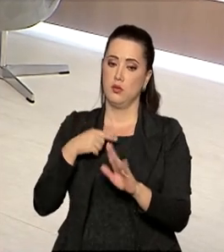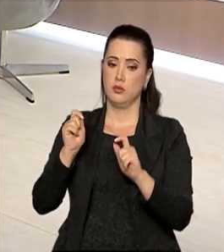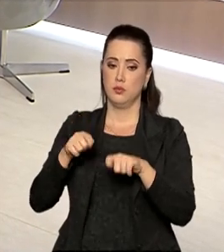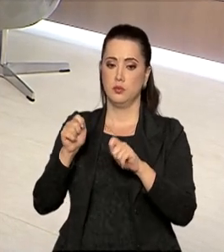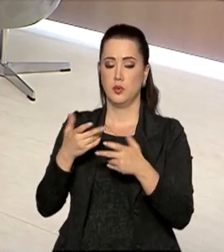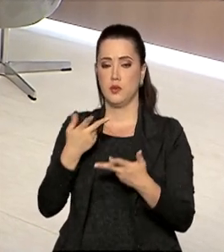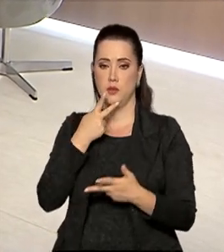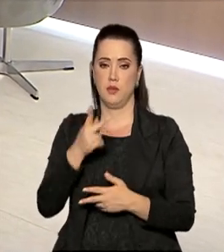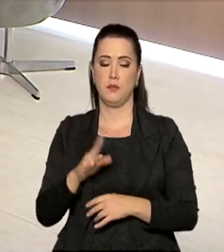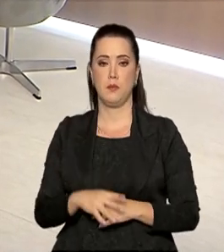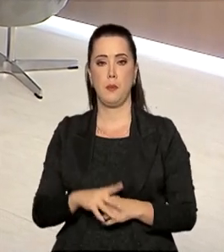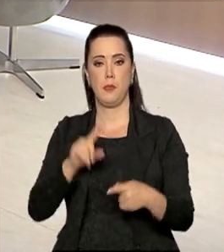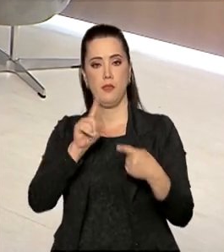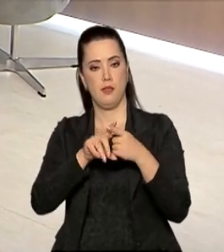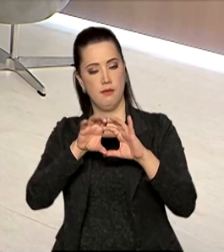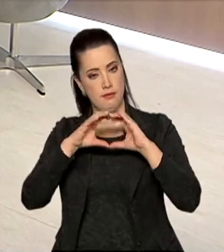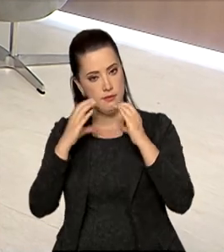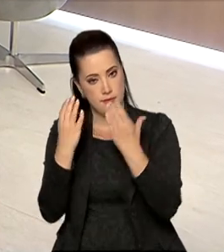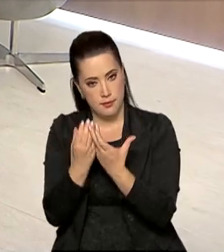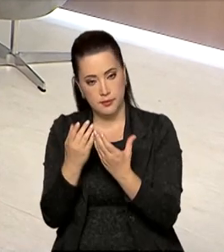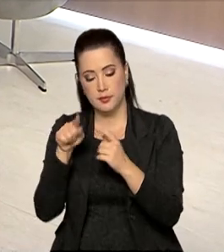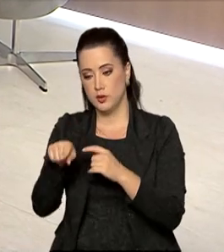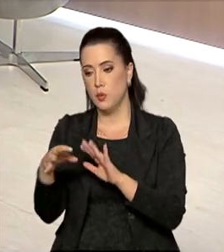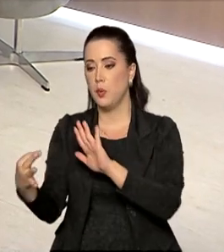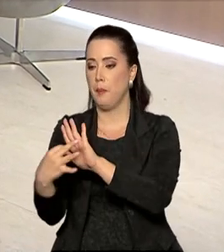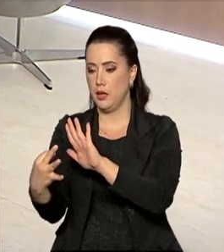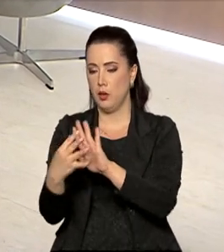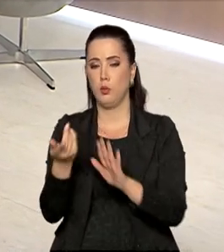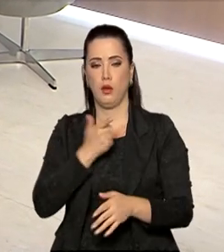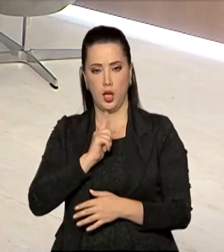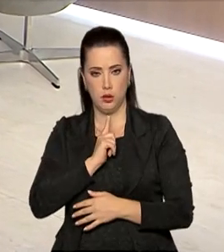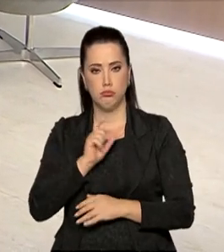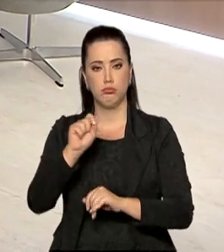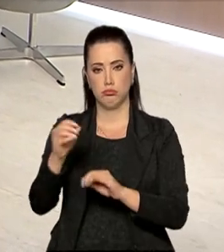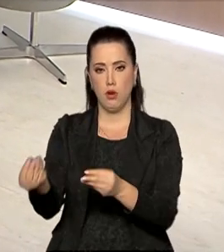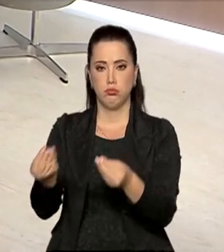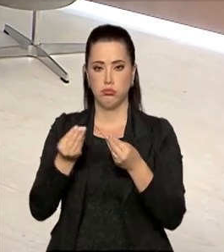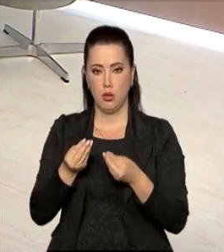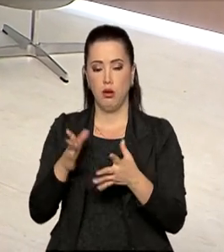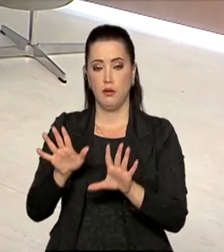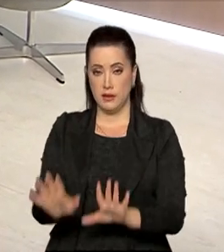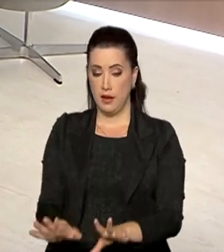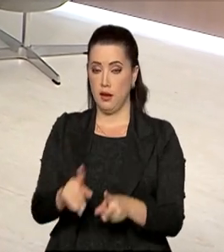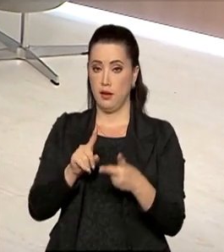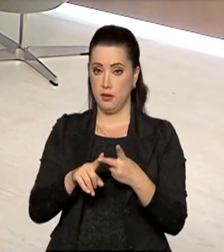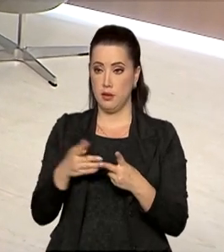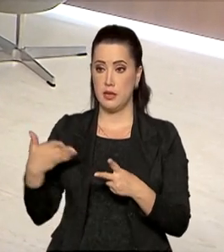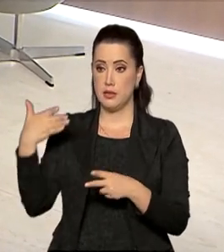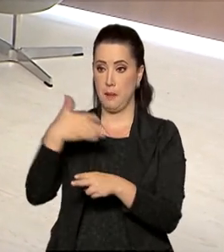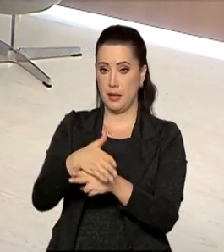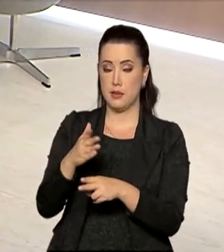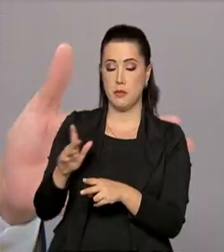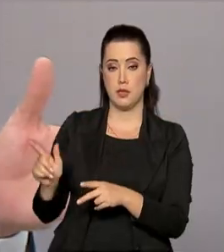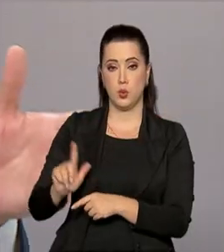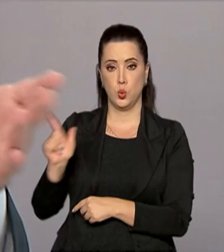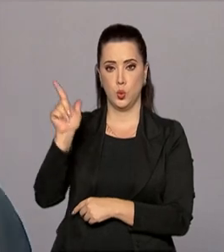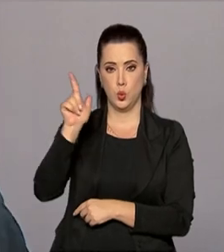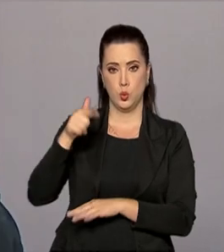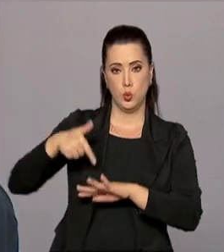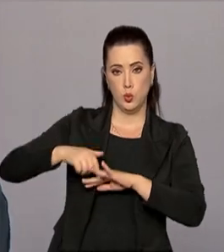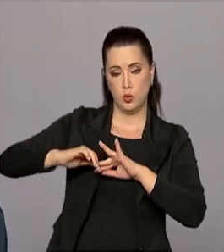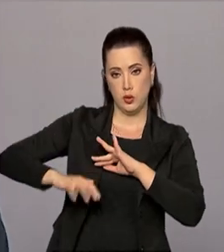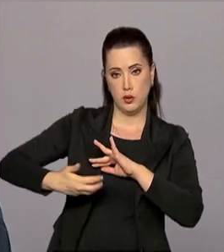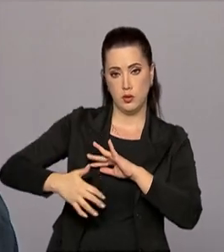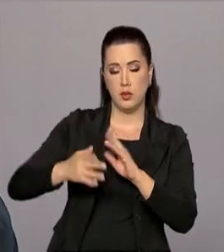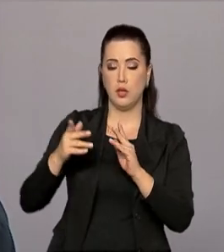aponta isso. As comunidades, elas vão ser consultadas e elas vão ter participações nos lucros, na mineração